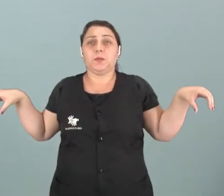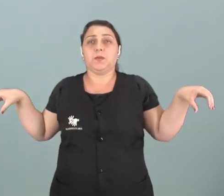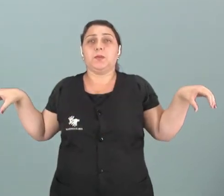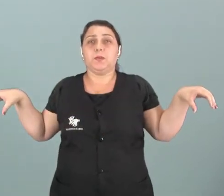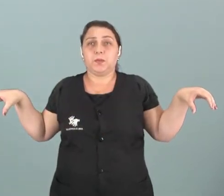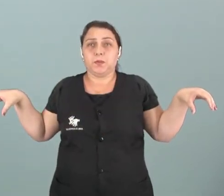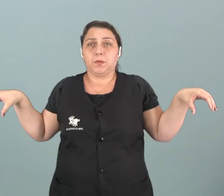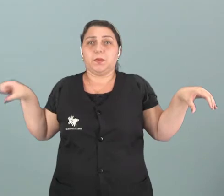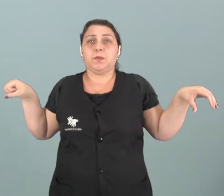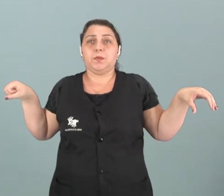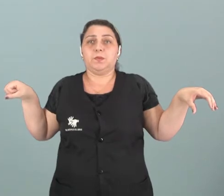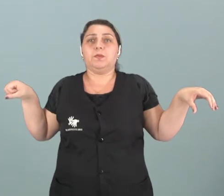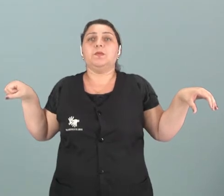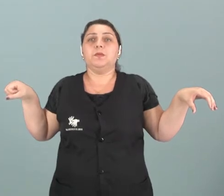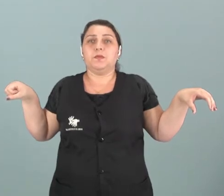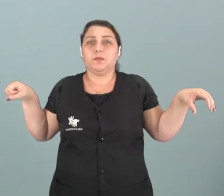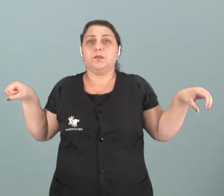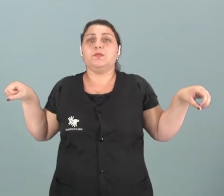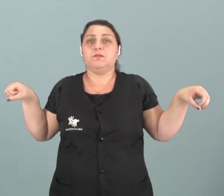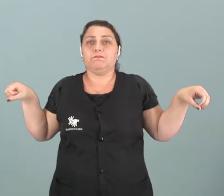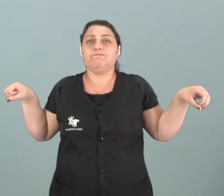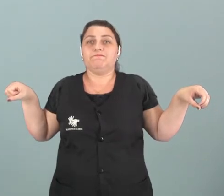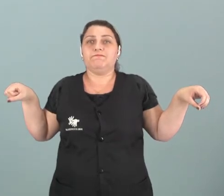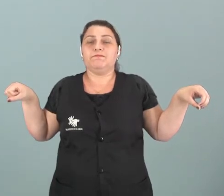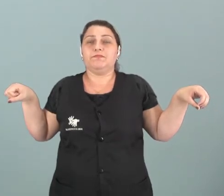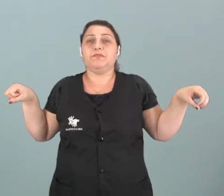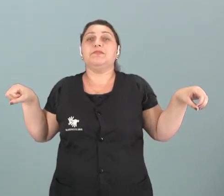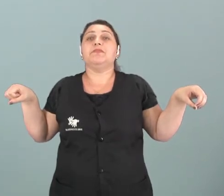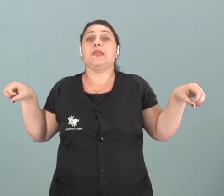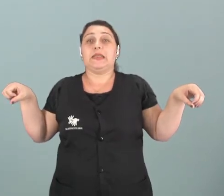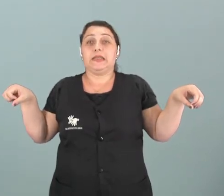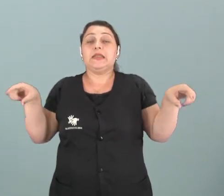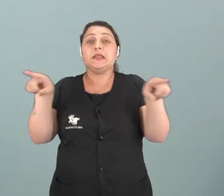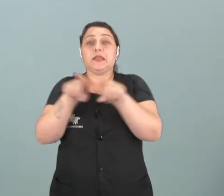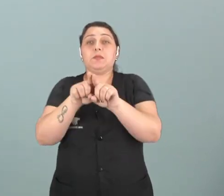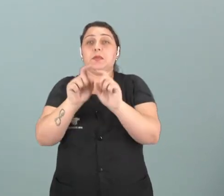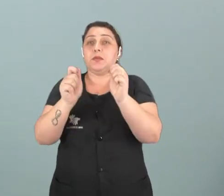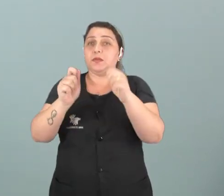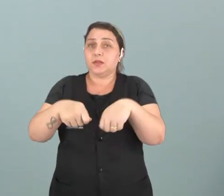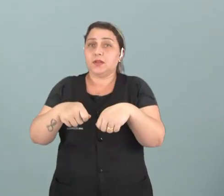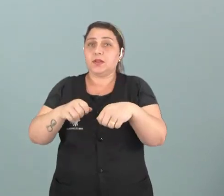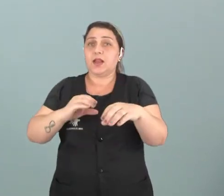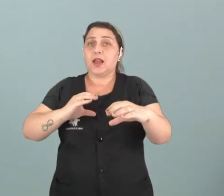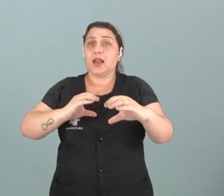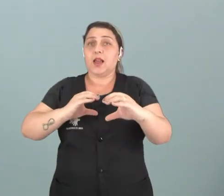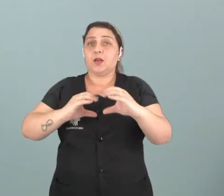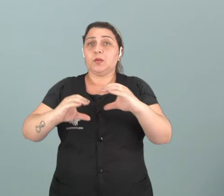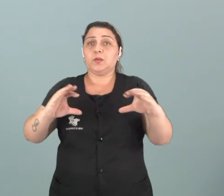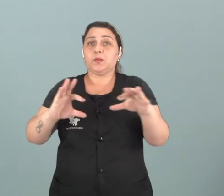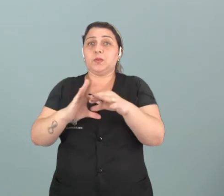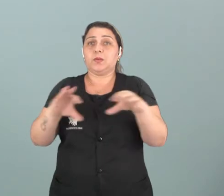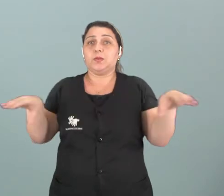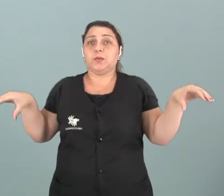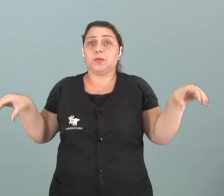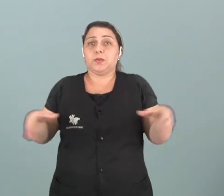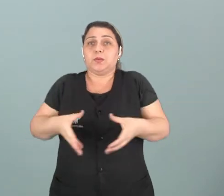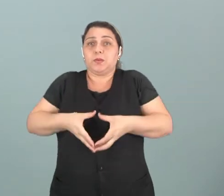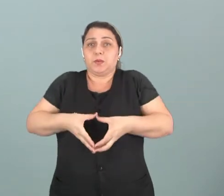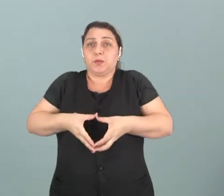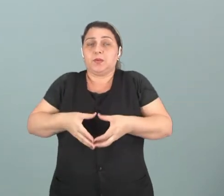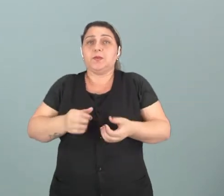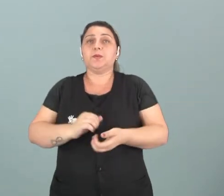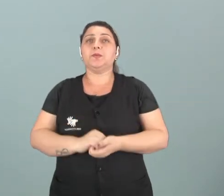uterinas. Então geralmente a fecundação ela ocorre ali. E essas tubas elas também permitem a comunicação do ovário com o útero, tá?